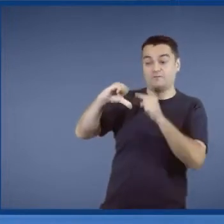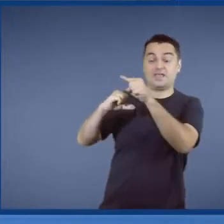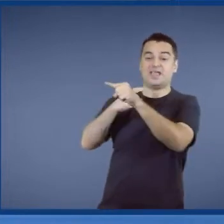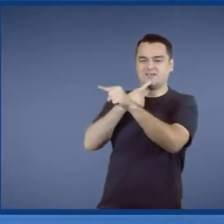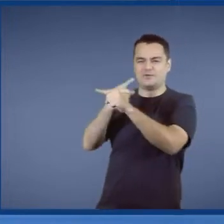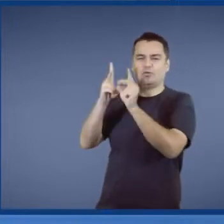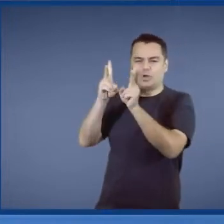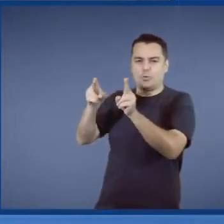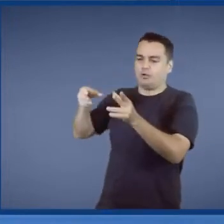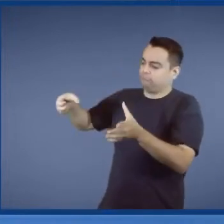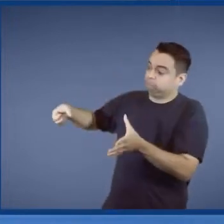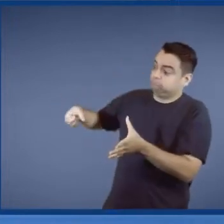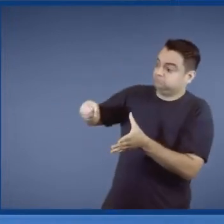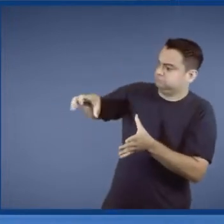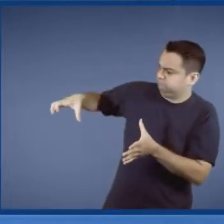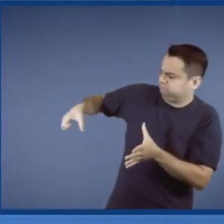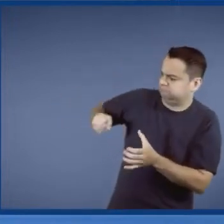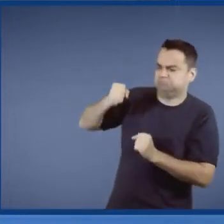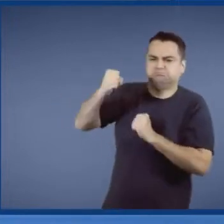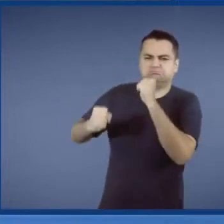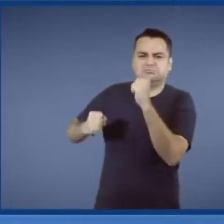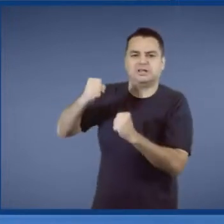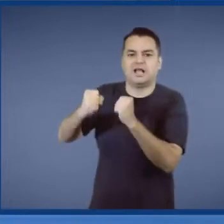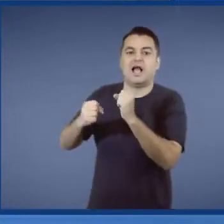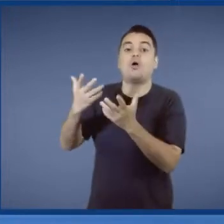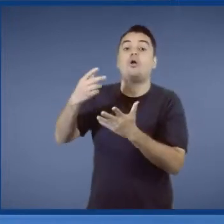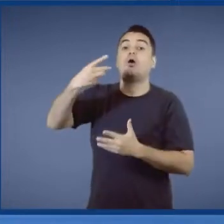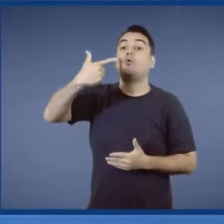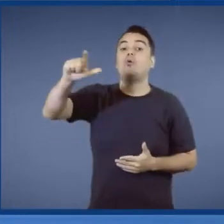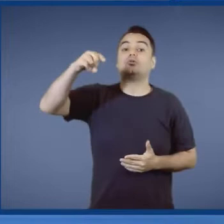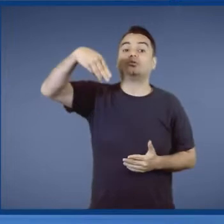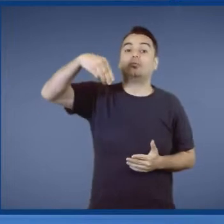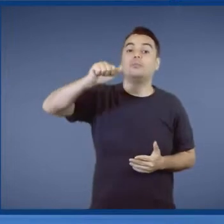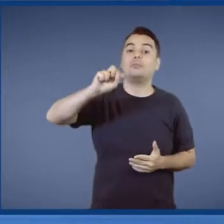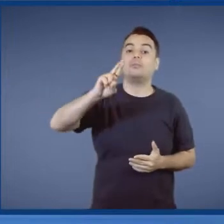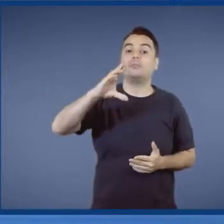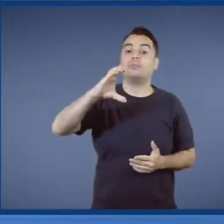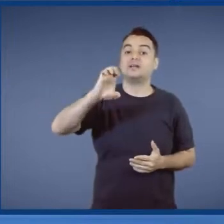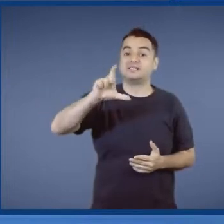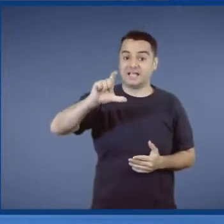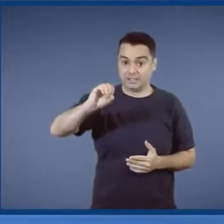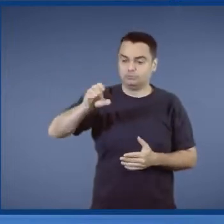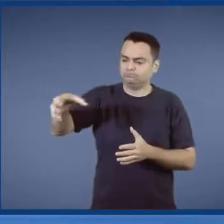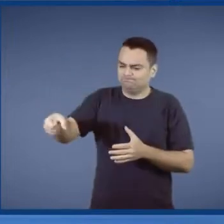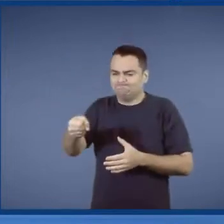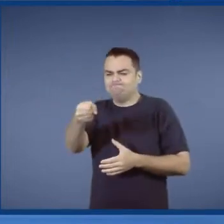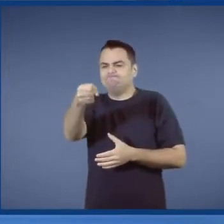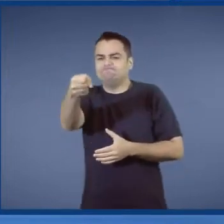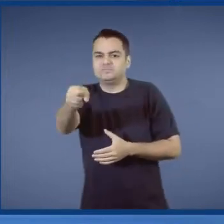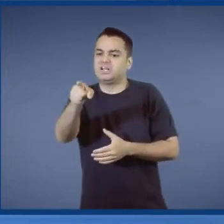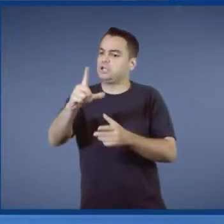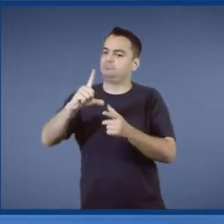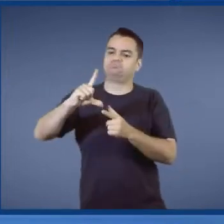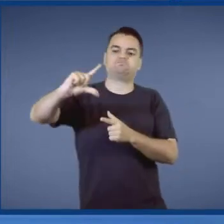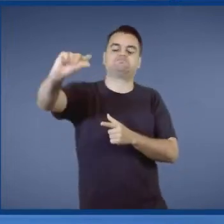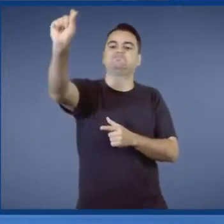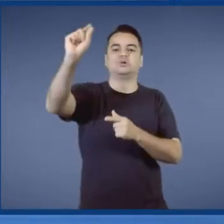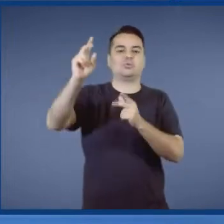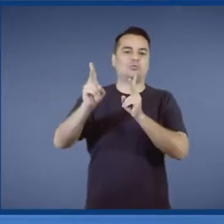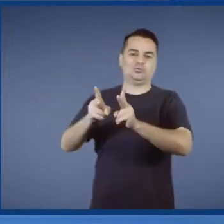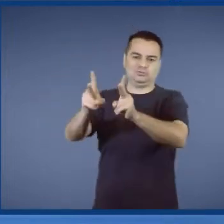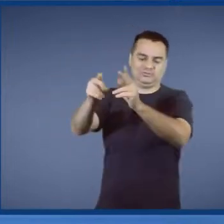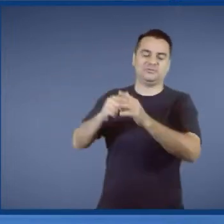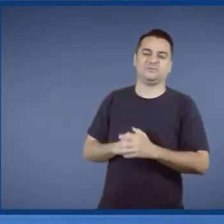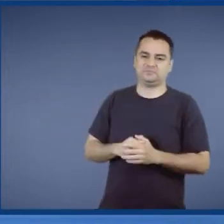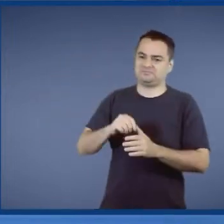estou bastando o bastão para ele lá. Marcelo Sampaio. Que vai assumir o bastão e tenho certeza que vai correr muito bem também. Aliás, a perna dele é